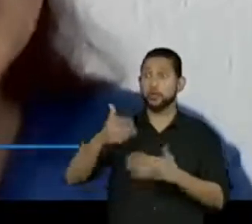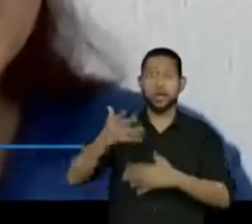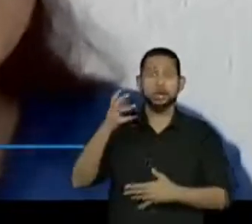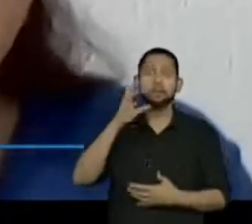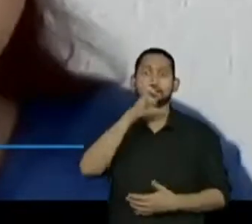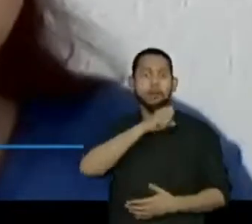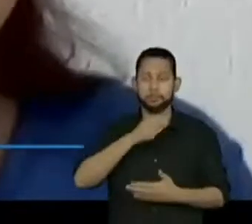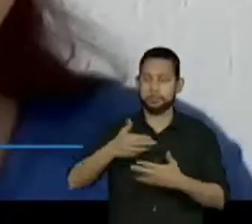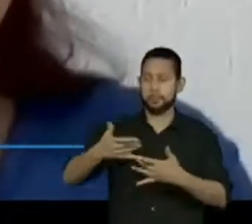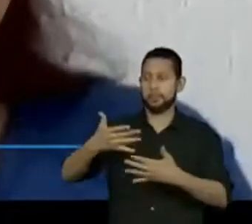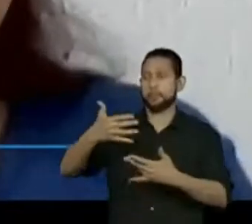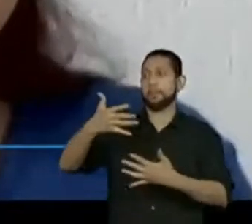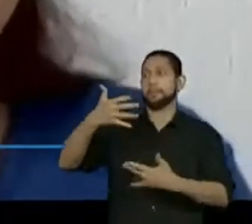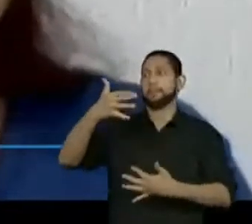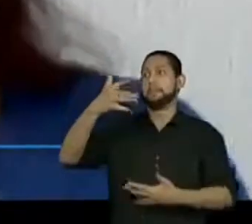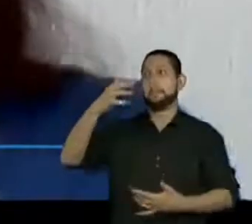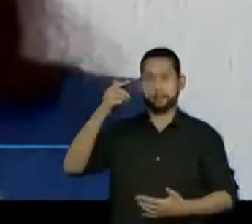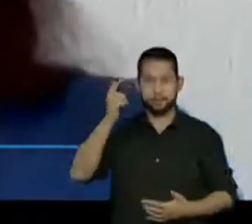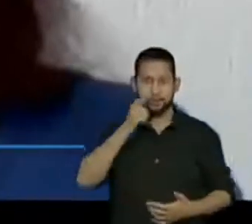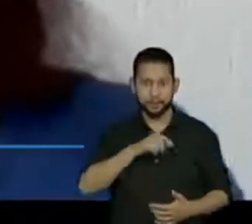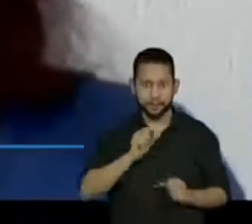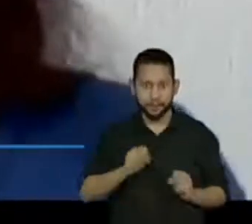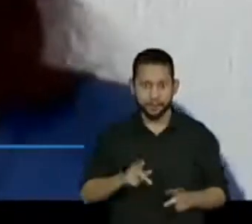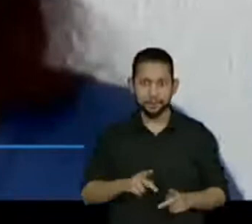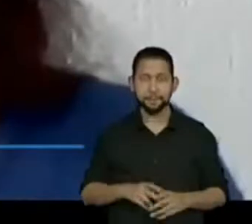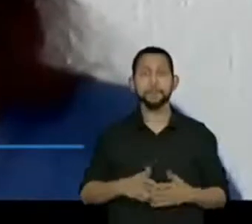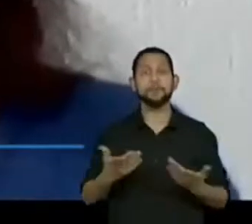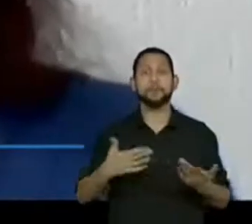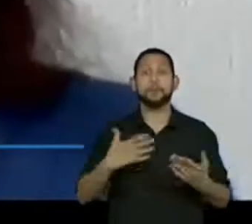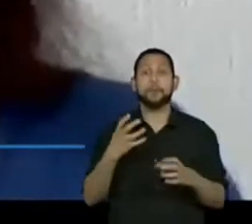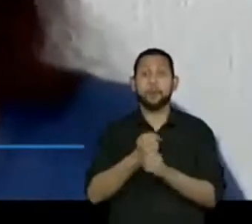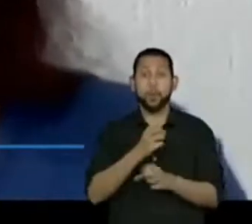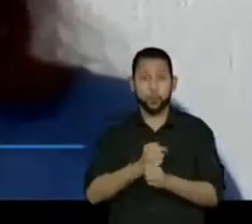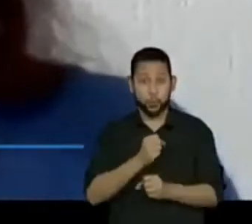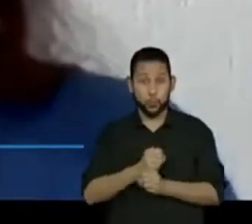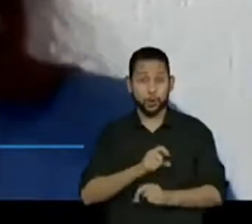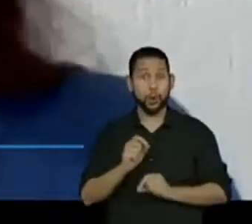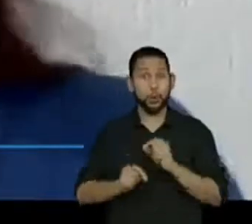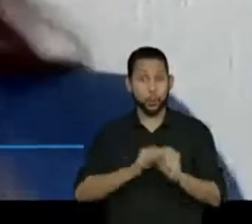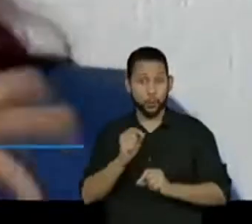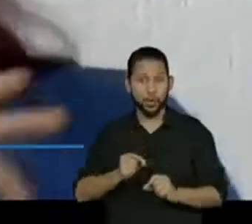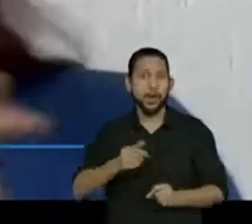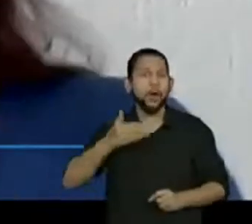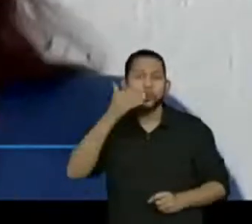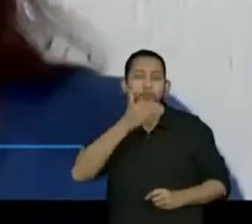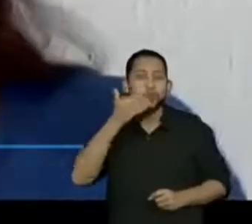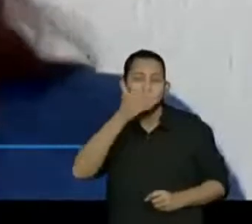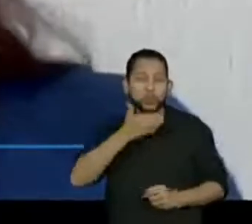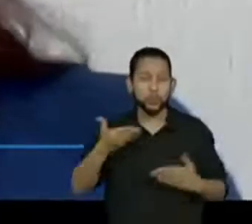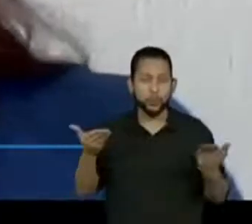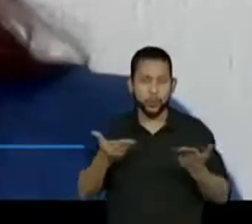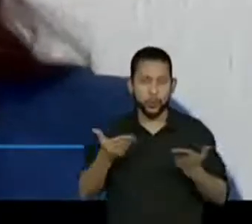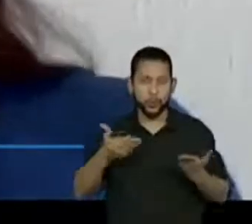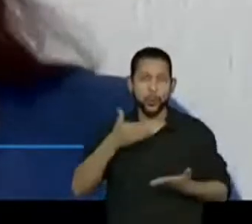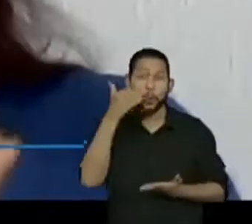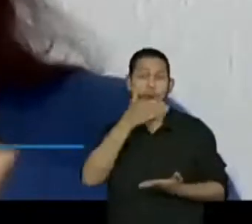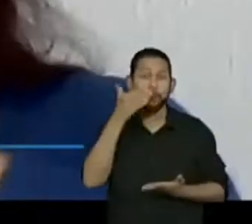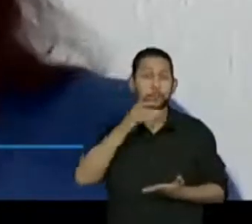passando muito rápido, tá bom? Vamos agora calcular o açúcar, e esse vai ser